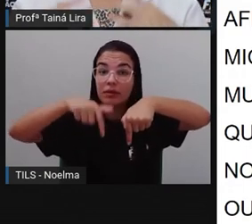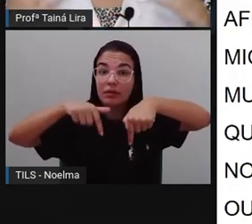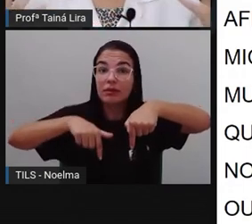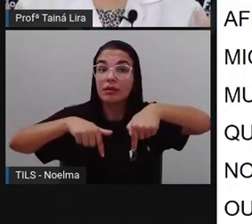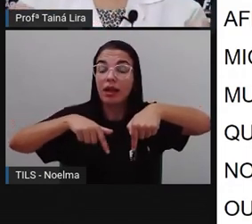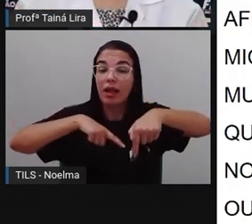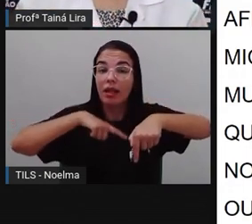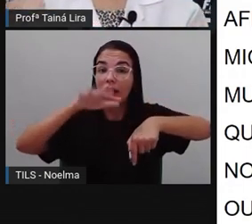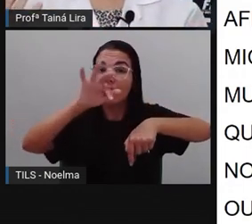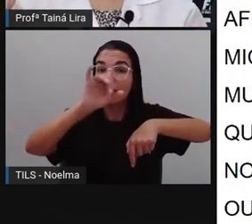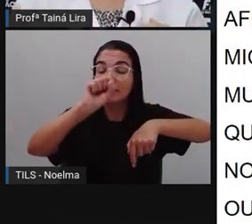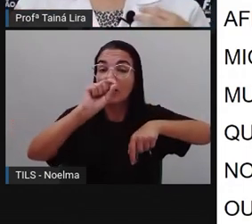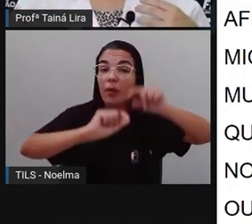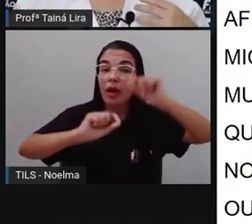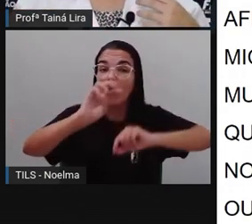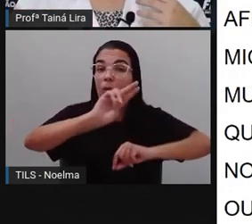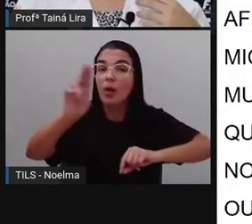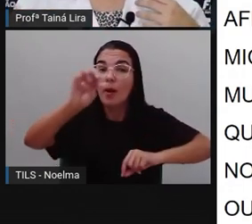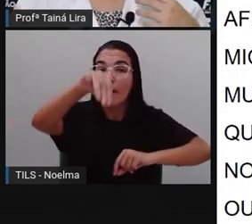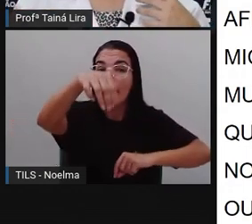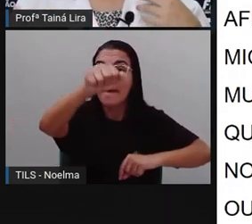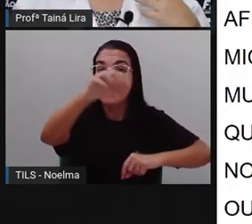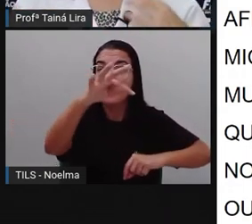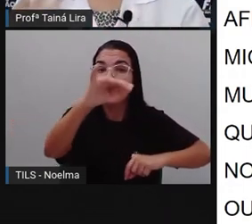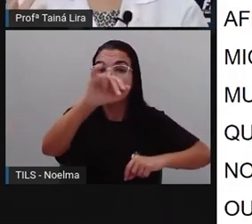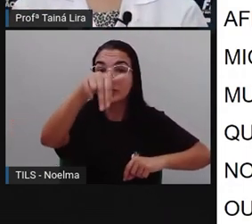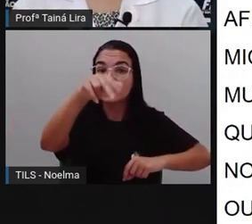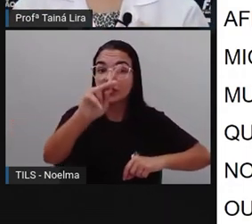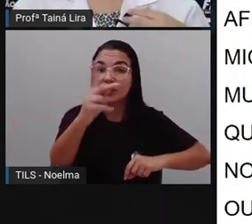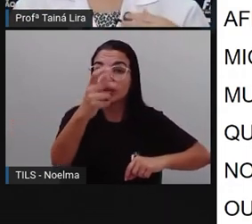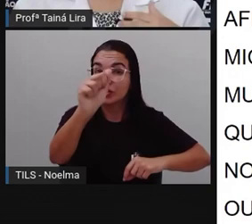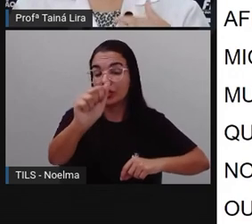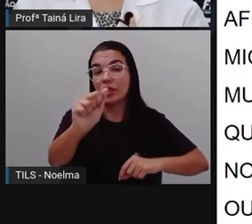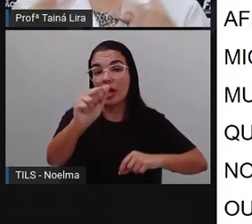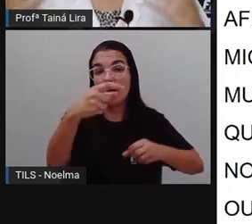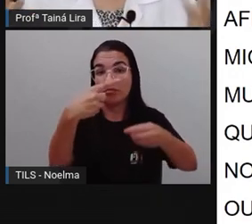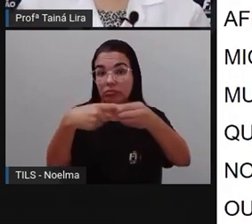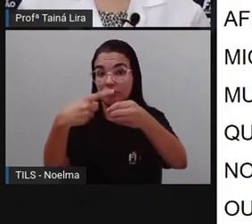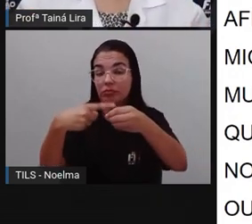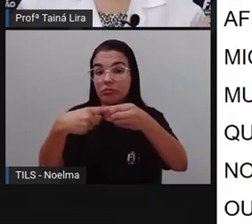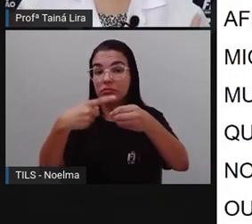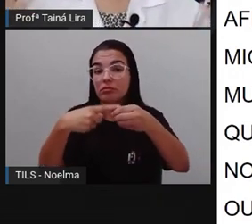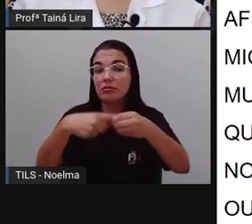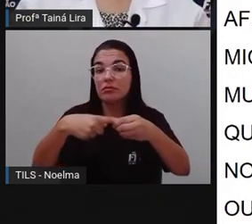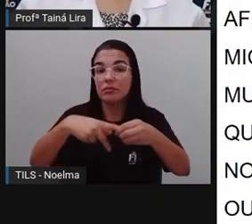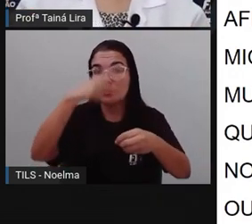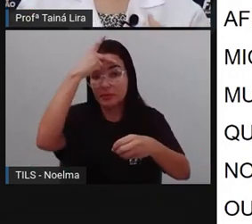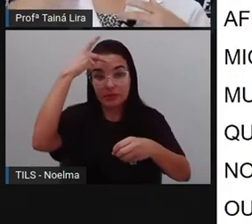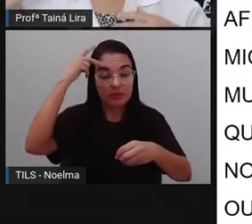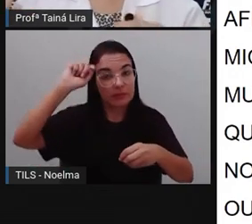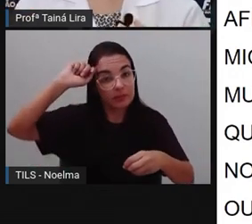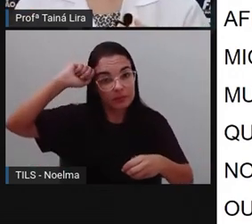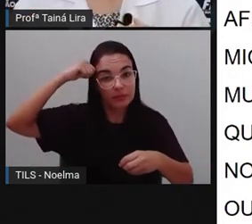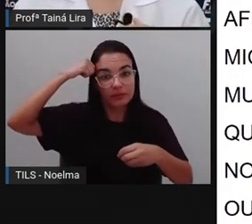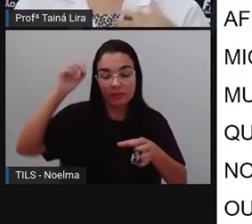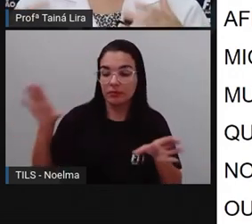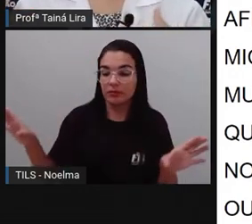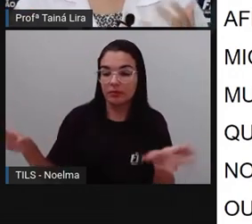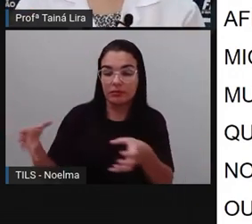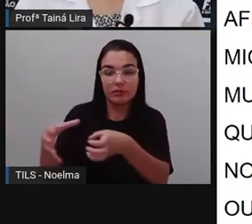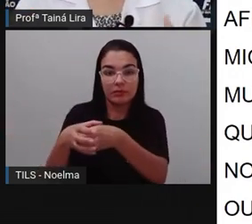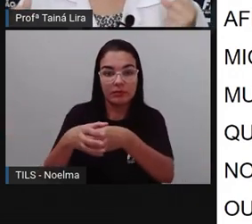Matinha, que nós temos ali, a comunidade, né, Matinha dos Pretos, é verdade, que é um quilombo